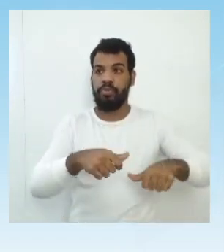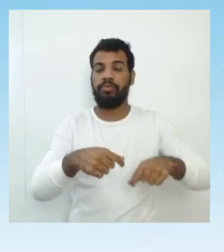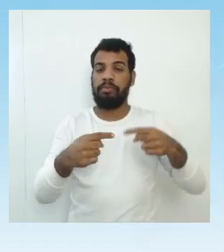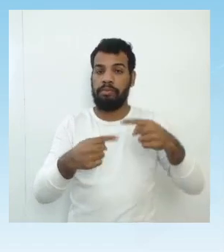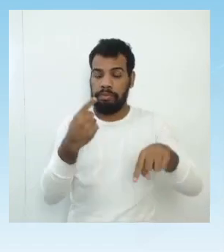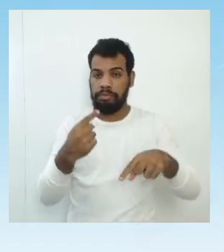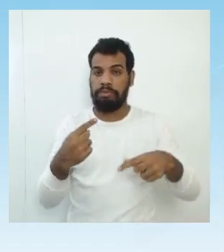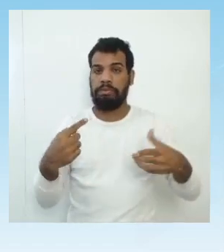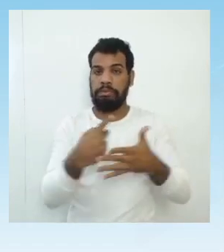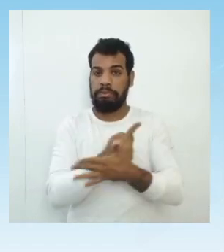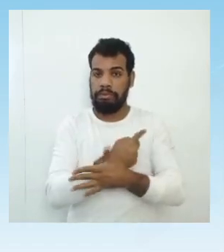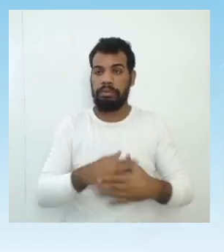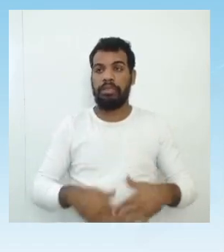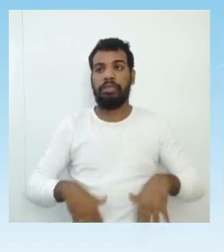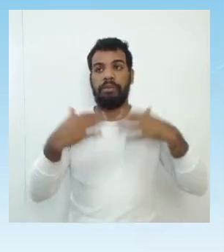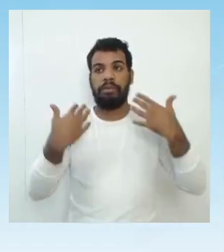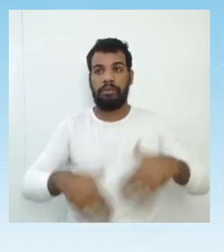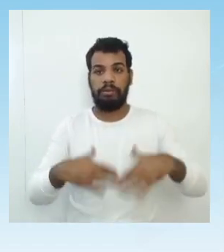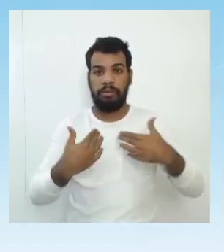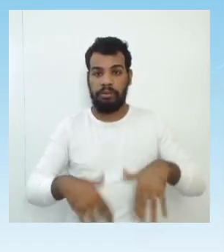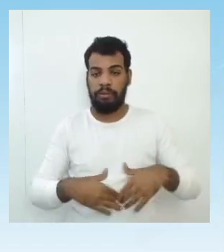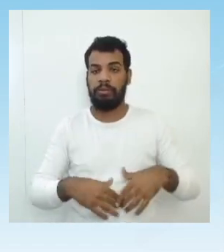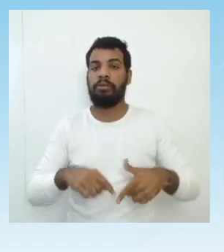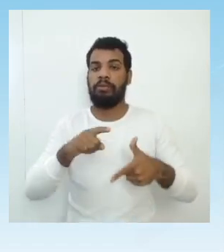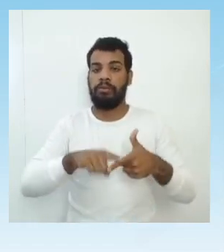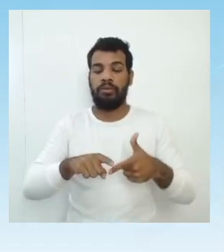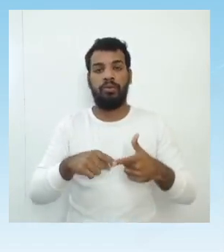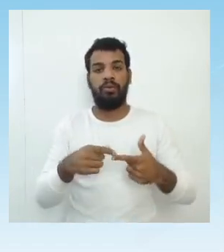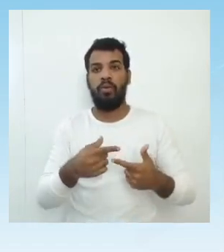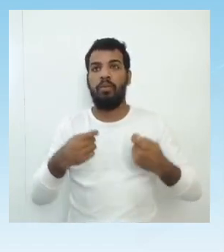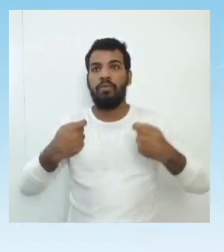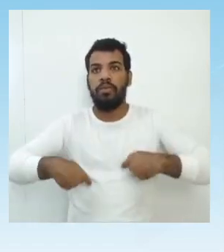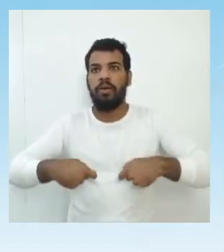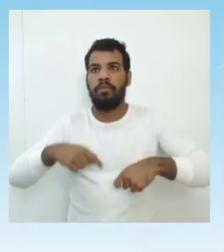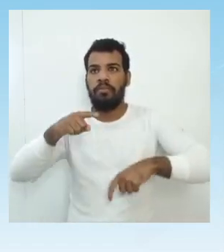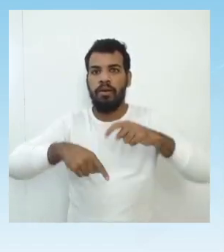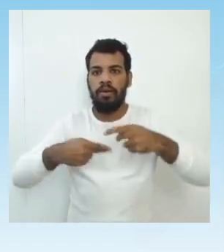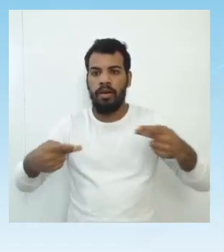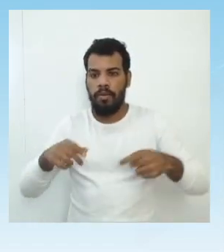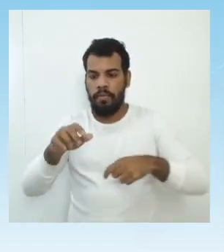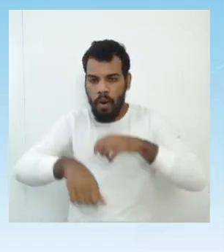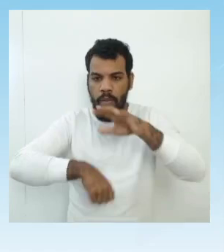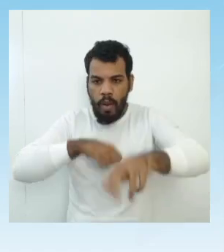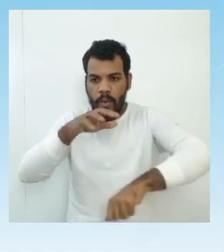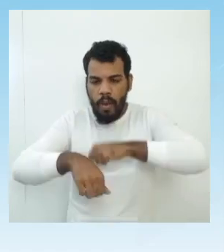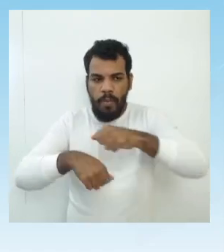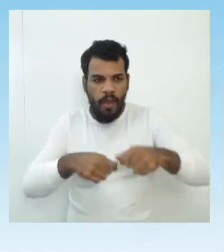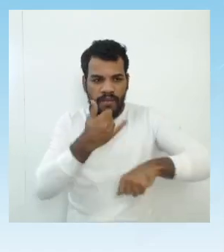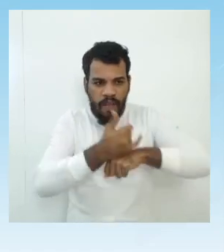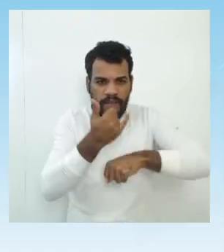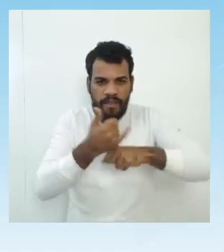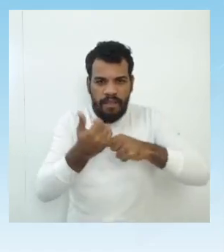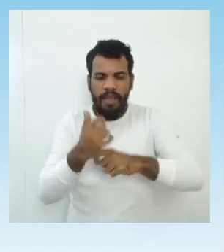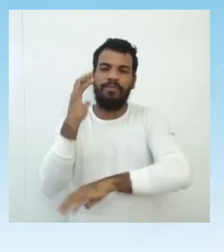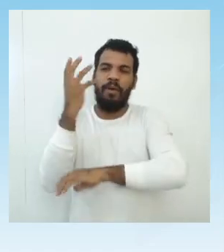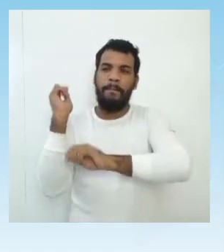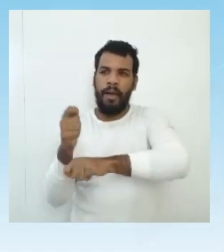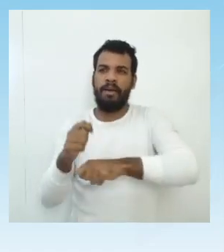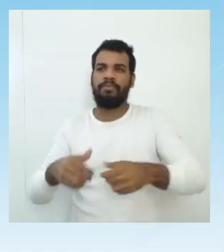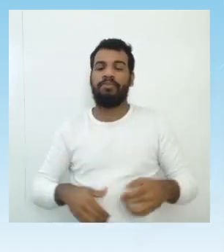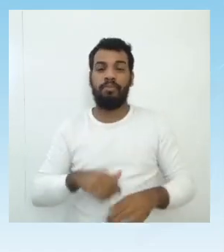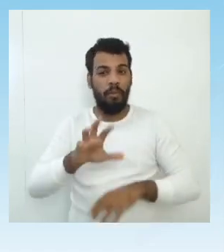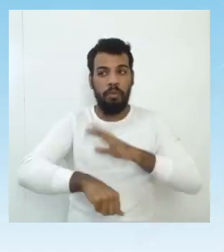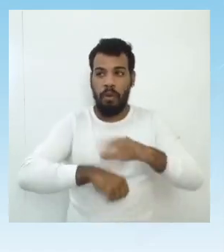socioeconômico na busca do homem por esses materiais, que são as matérias-primas. As